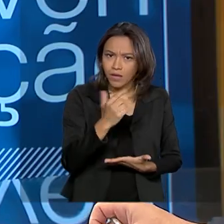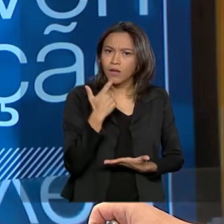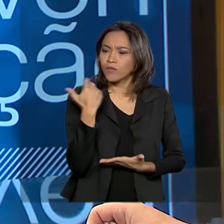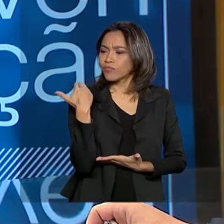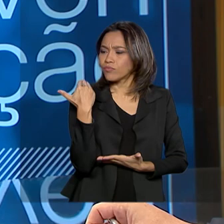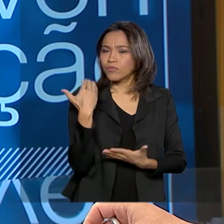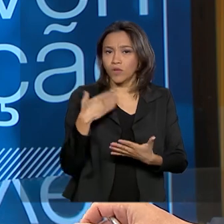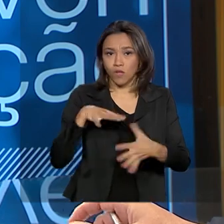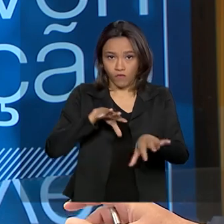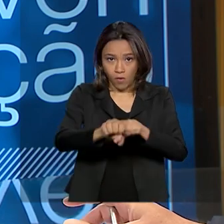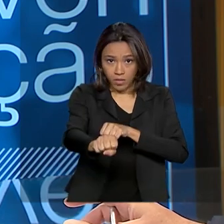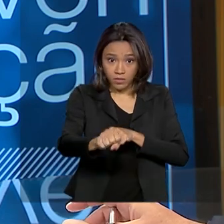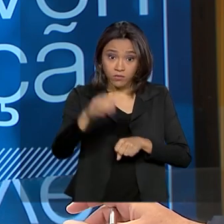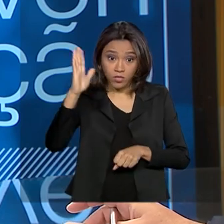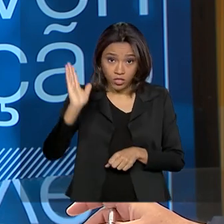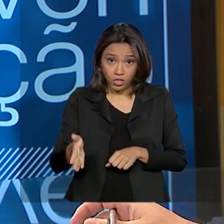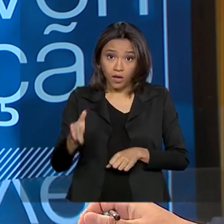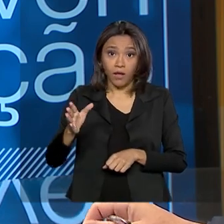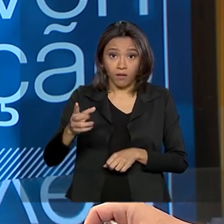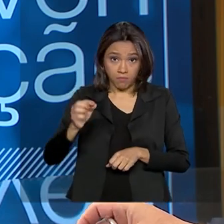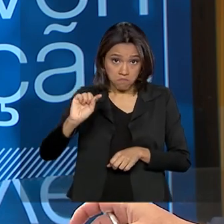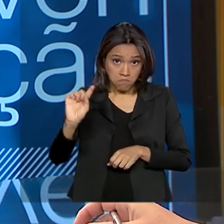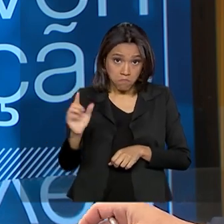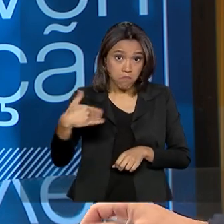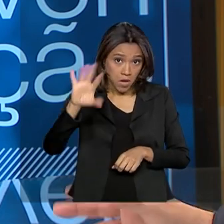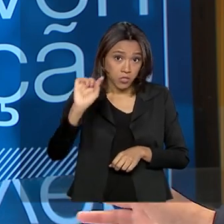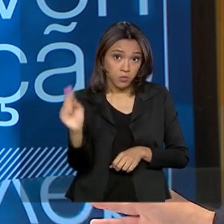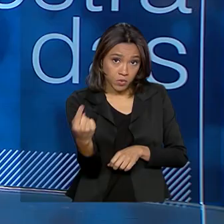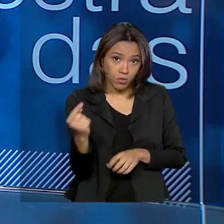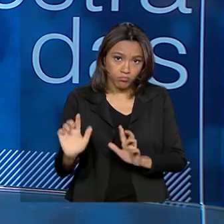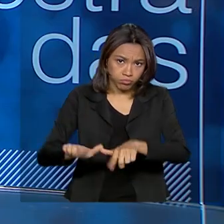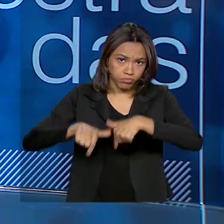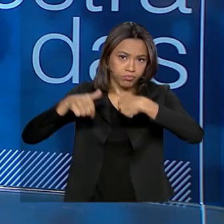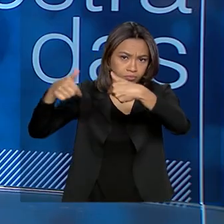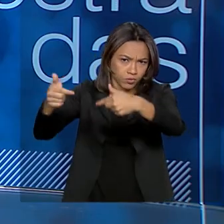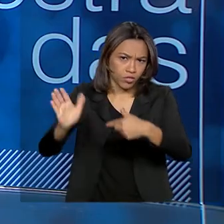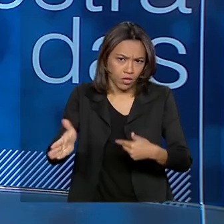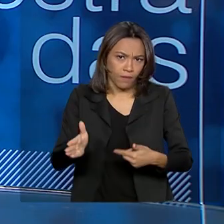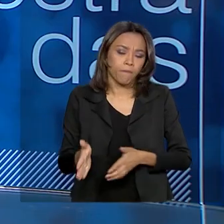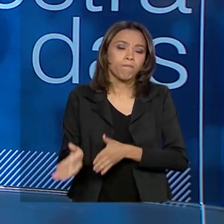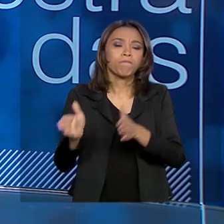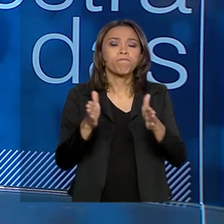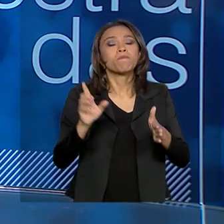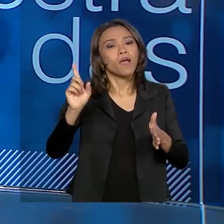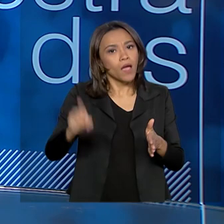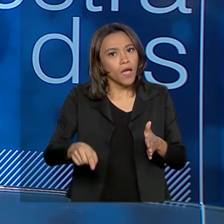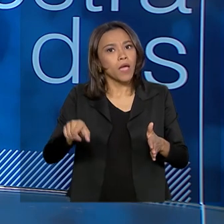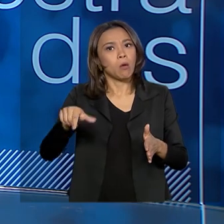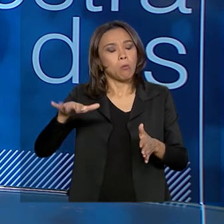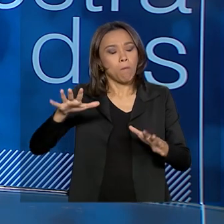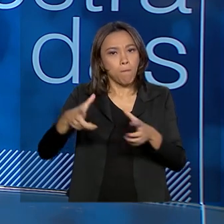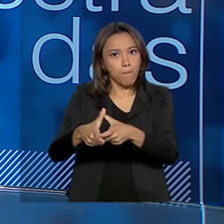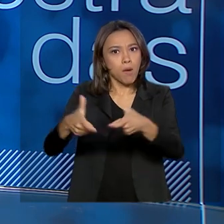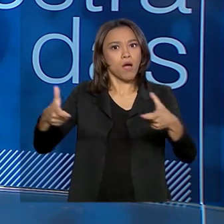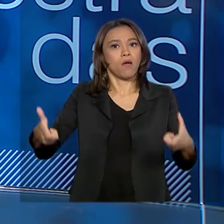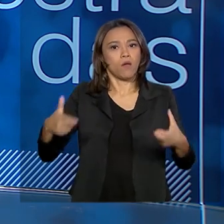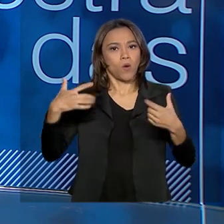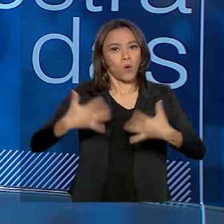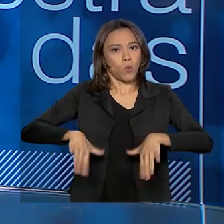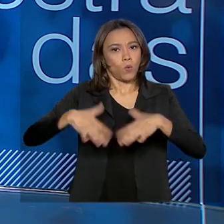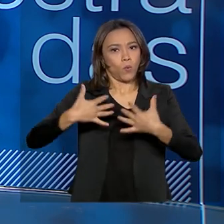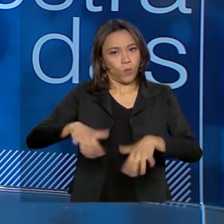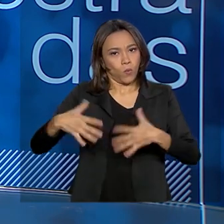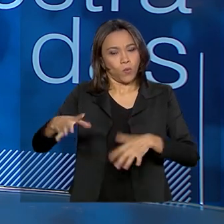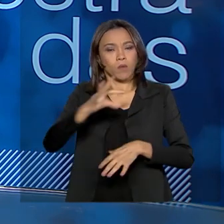de formação, já são mais de mil atuando aí junto à população? São mais de mil, é o maior efetivo da polícia,